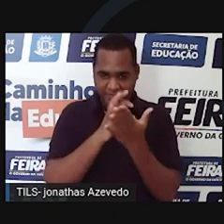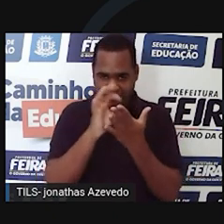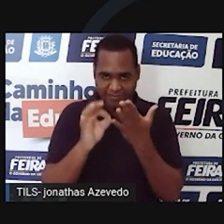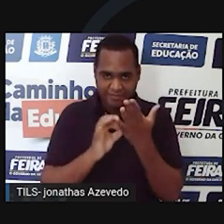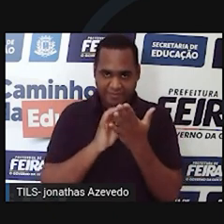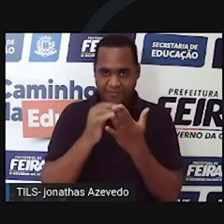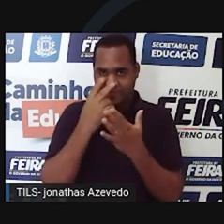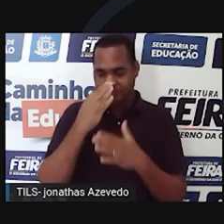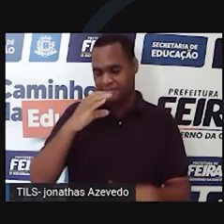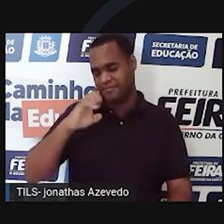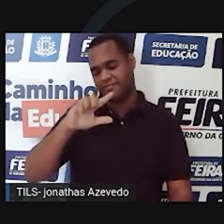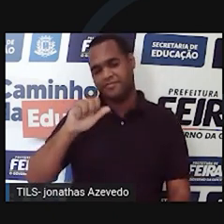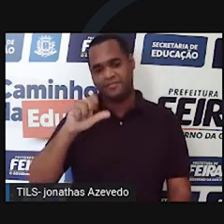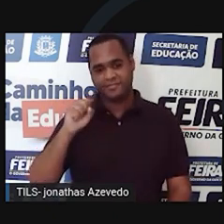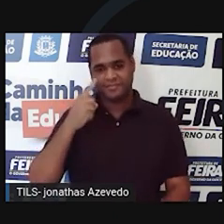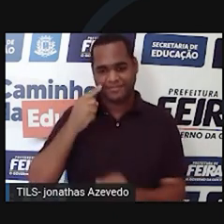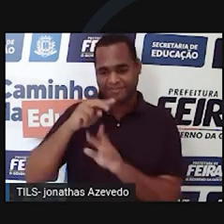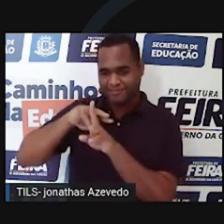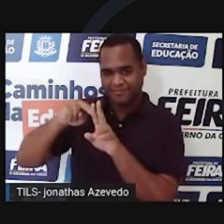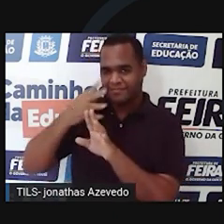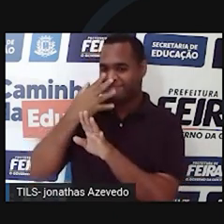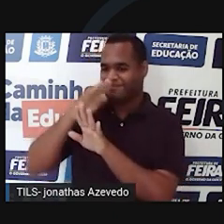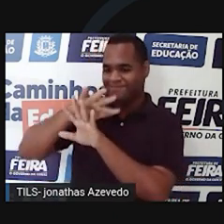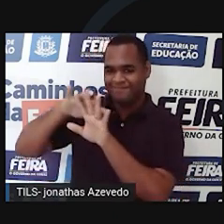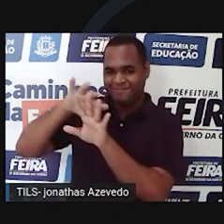latim cela, que significa câmara.